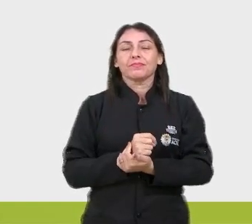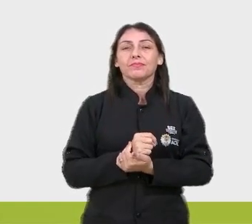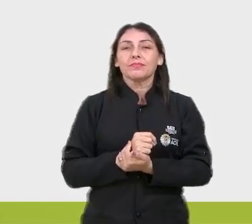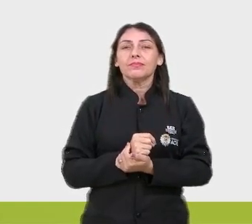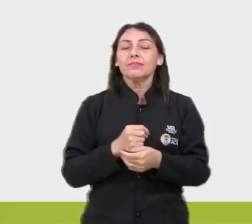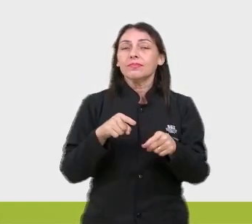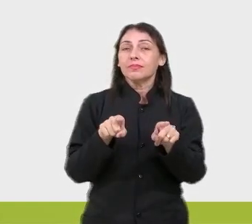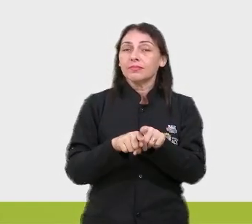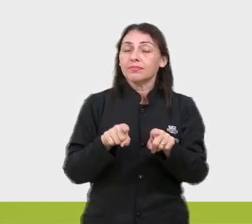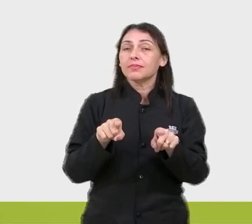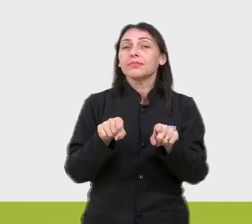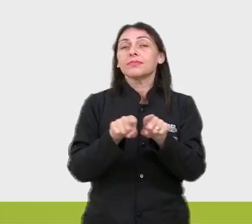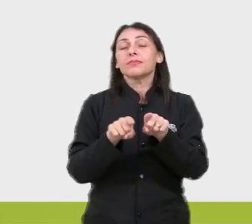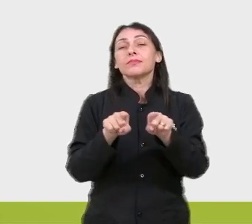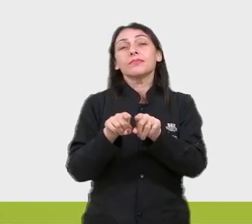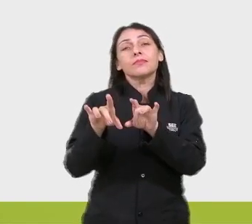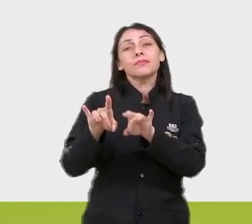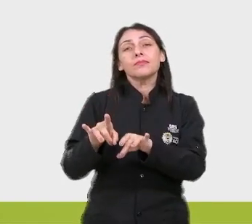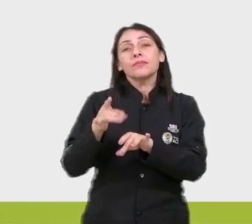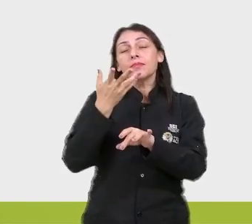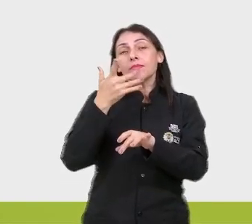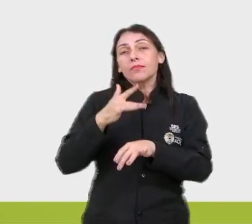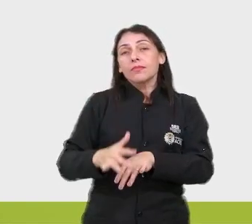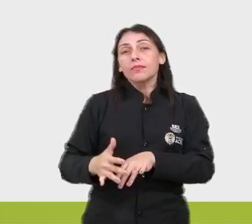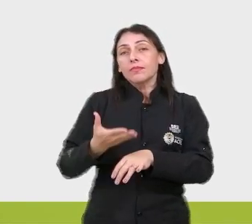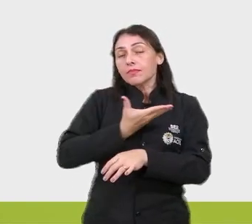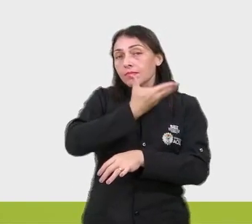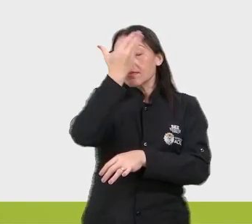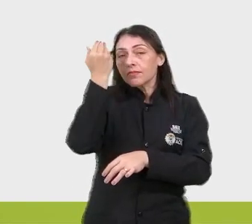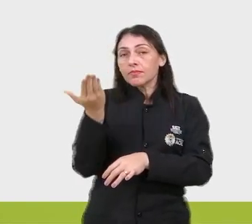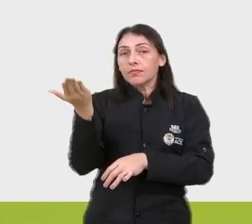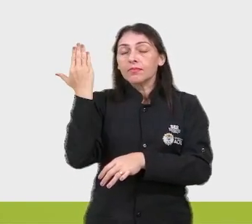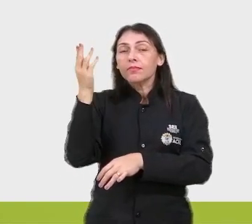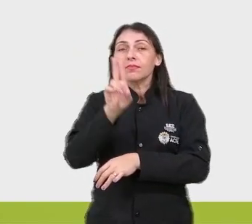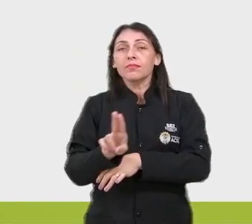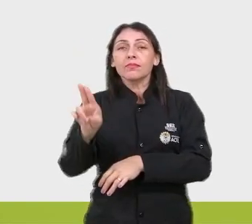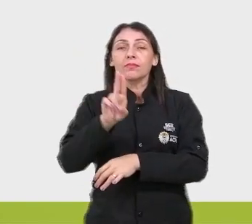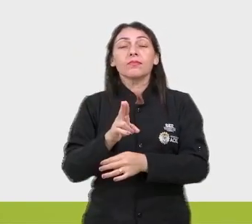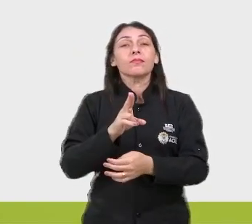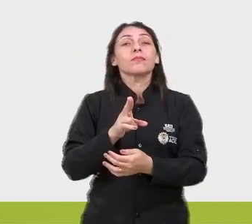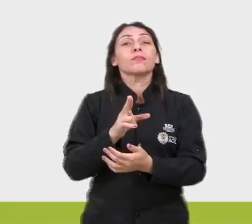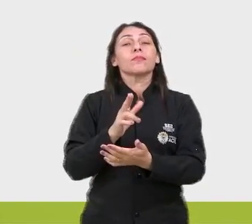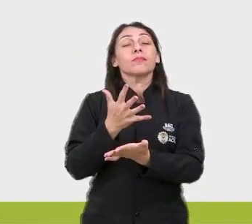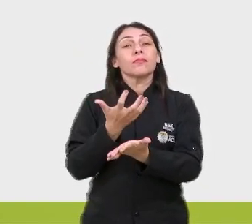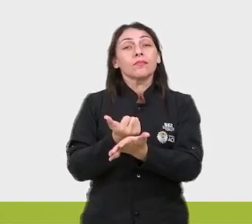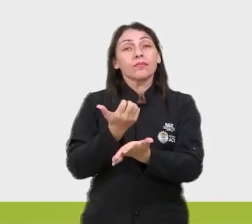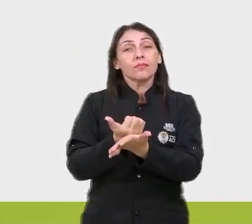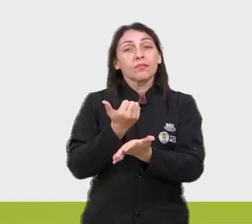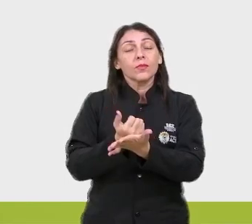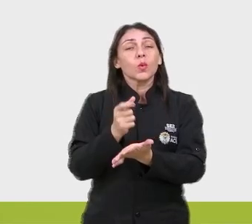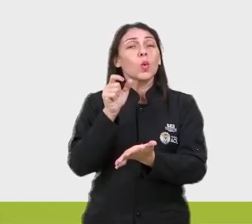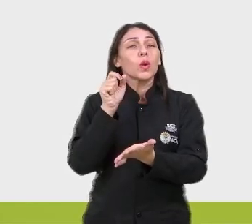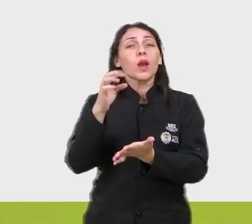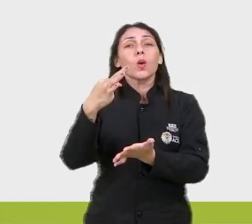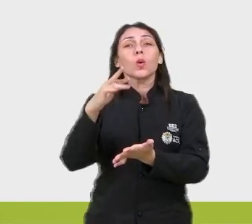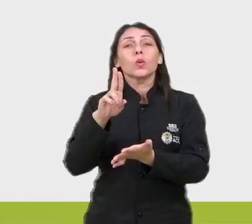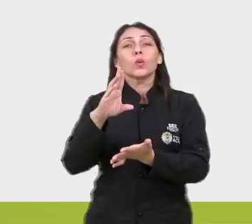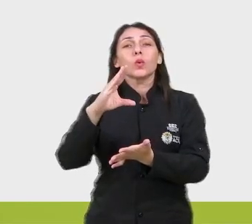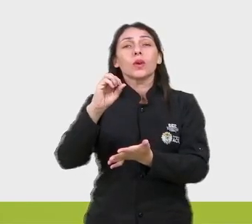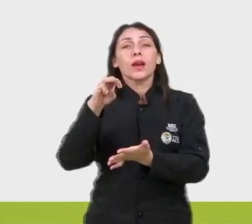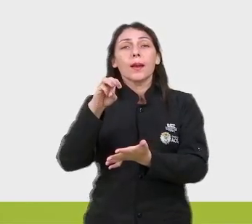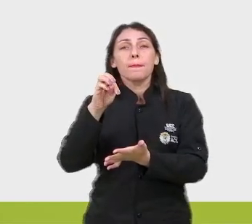Dessa manipulação, deixando a infância de lado para usarem aplicativos. Então, o que é o truncamento? O